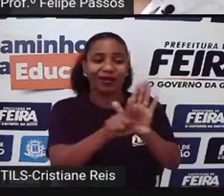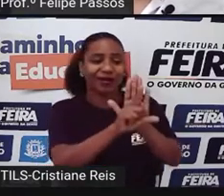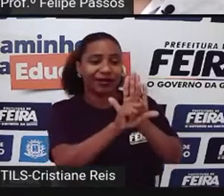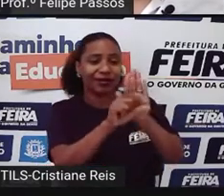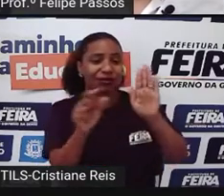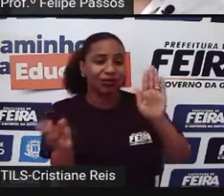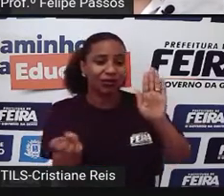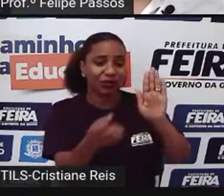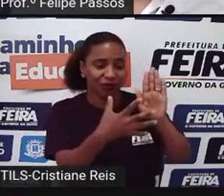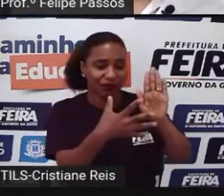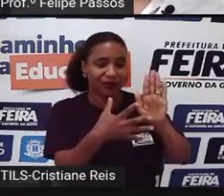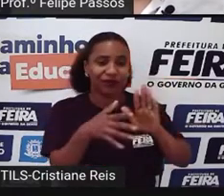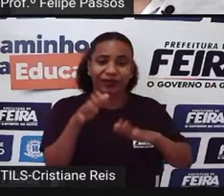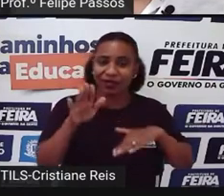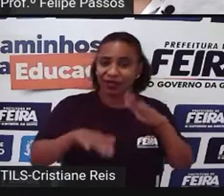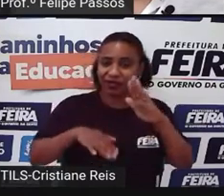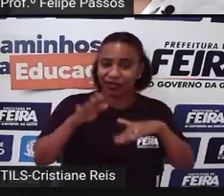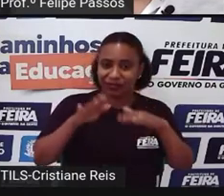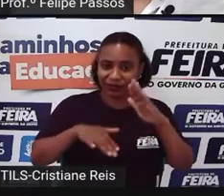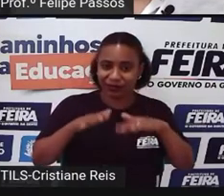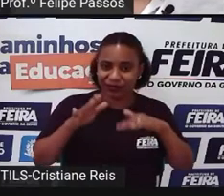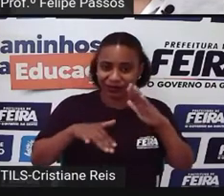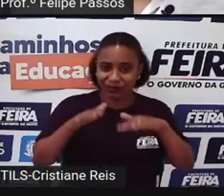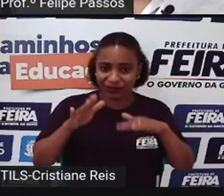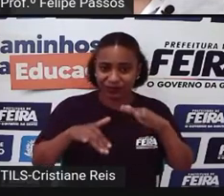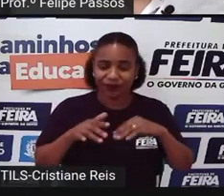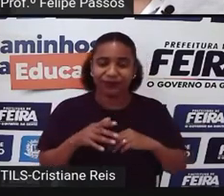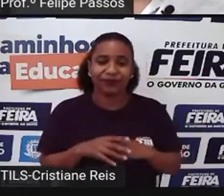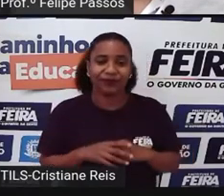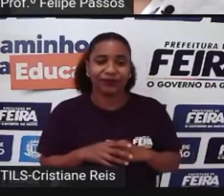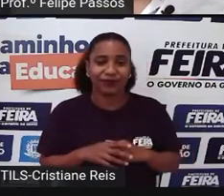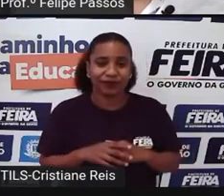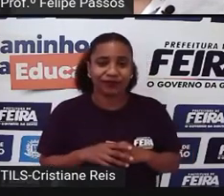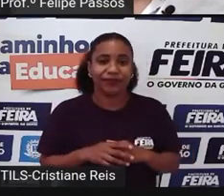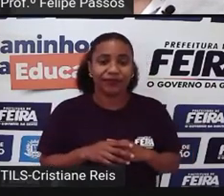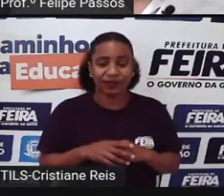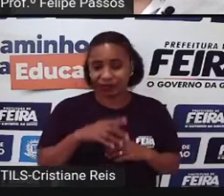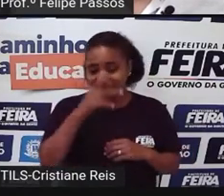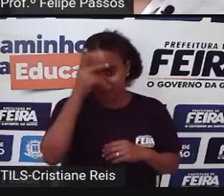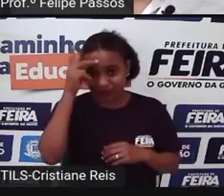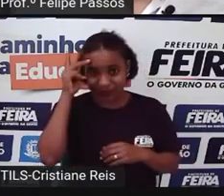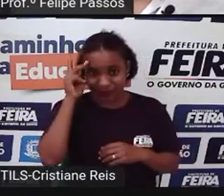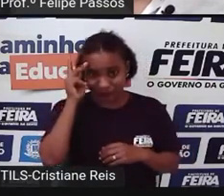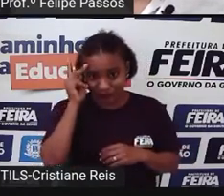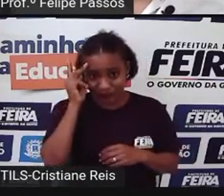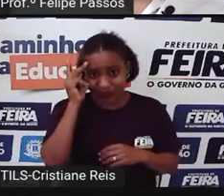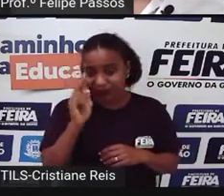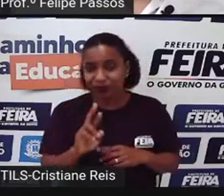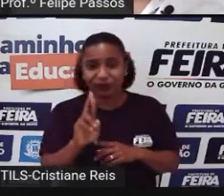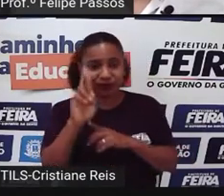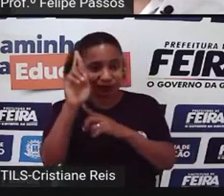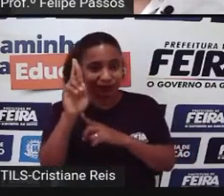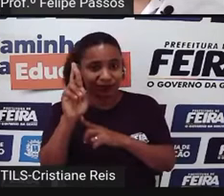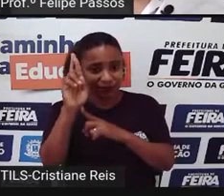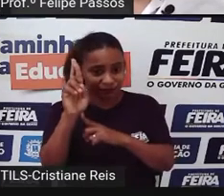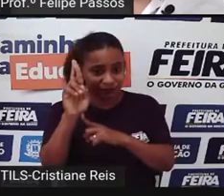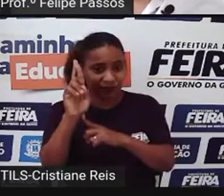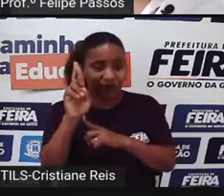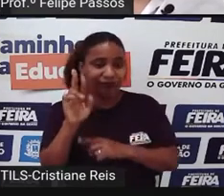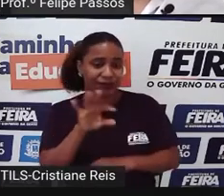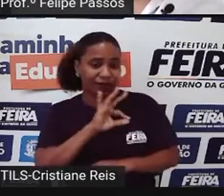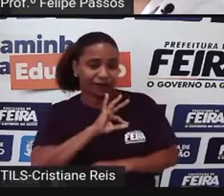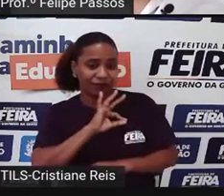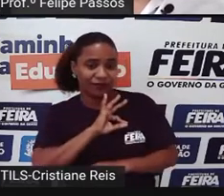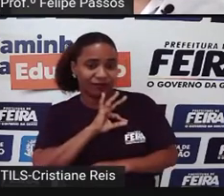Às vezes Algumas Tipo Quem deveria De estar À frente disso Que a polícia Tal porque é lei